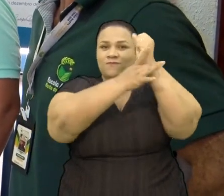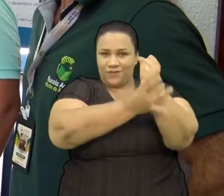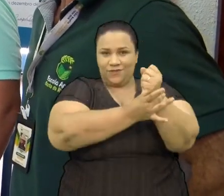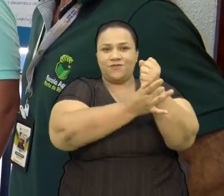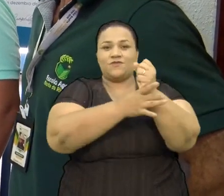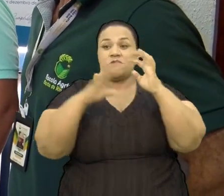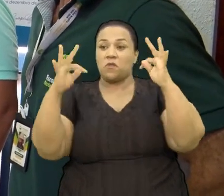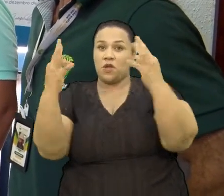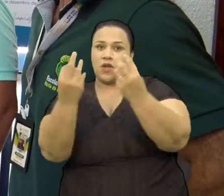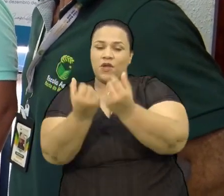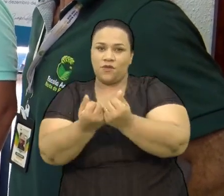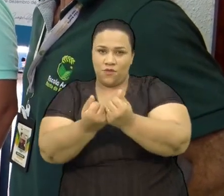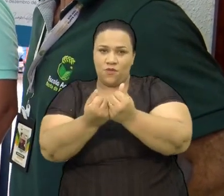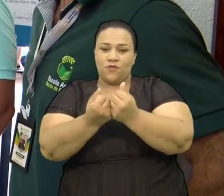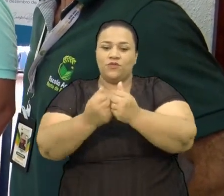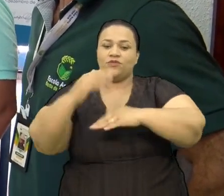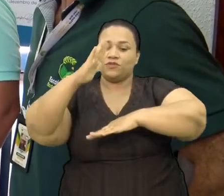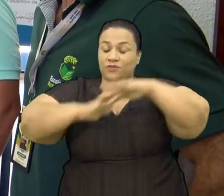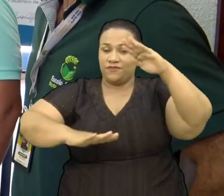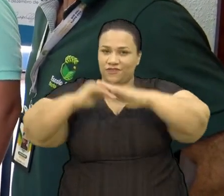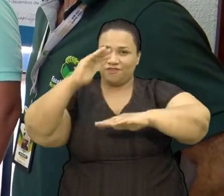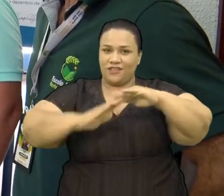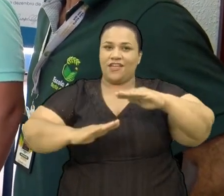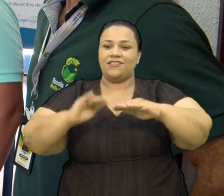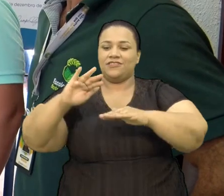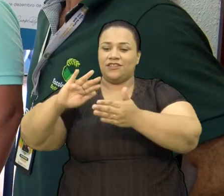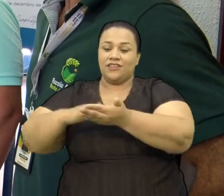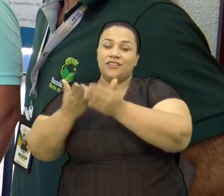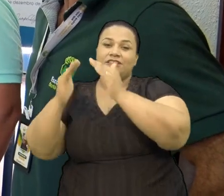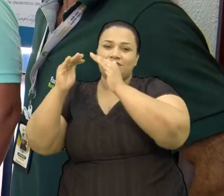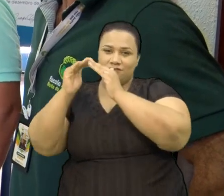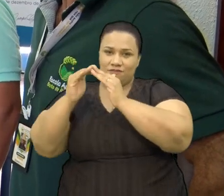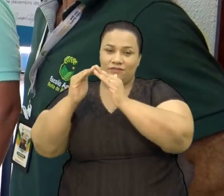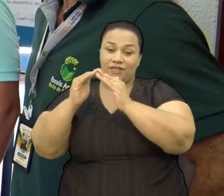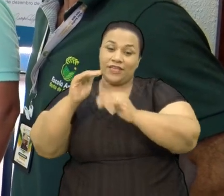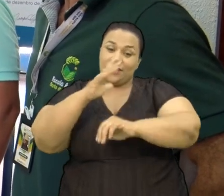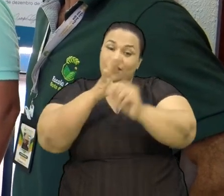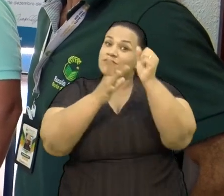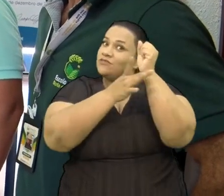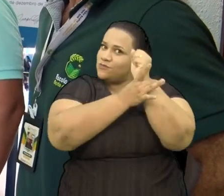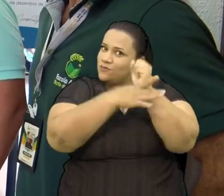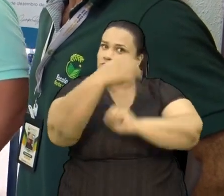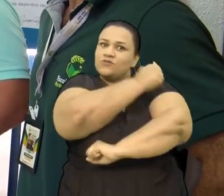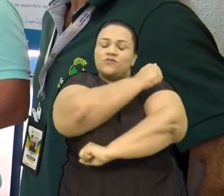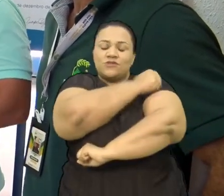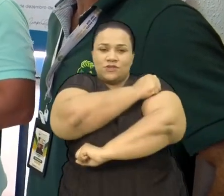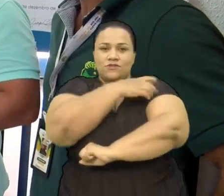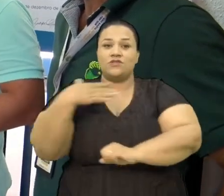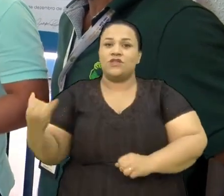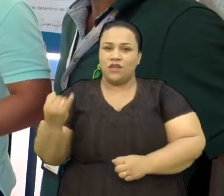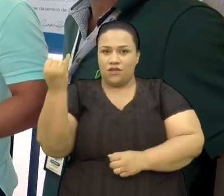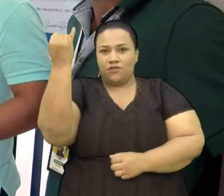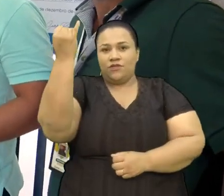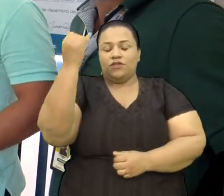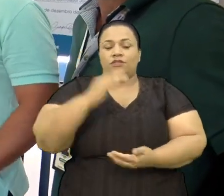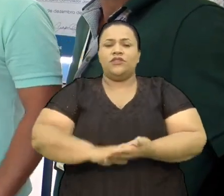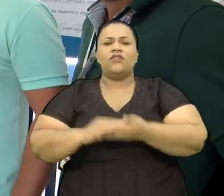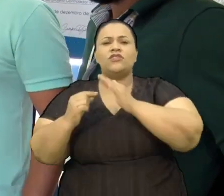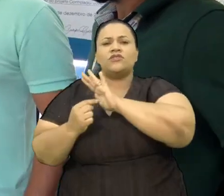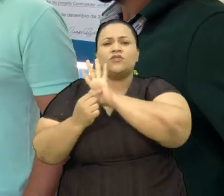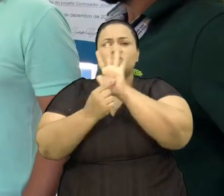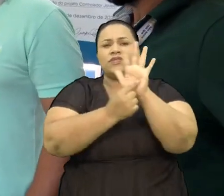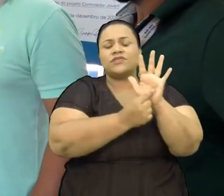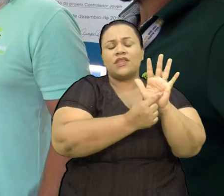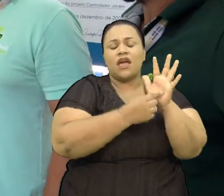para todos do ambiente escolar Exatamente, a segurança dos alunos é prioridade para a gente A vai mostrar agora então, fazer uma demonstração Como